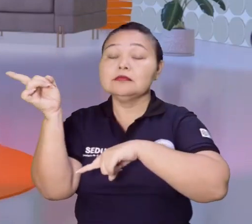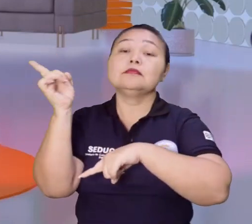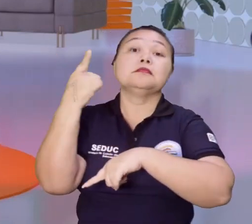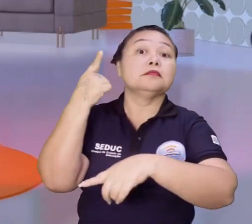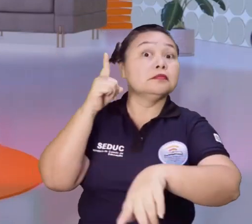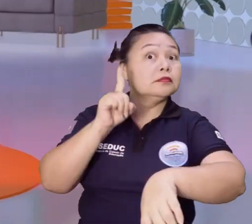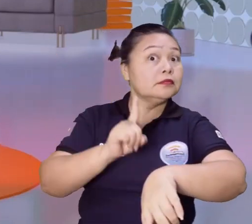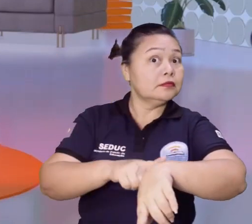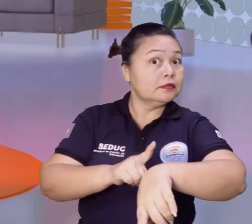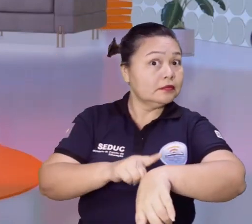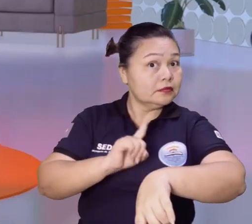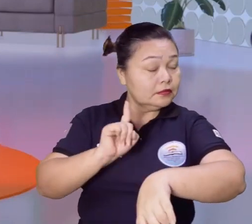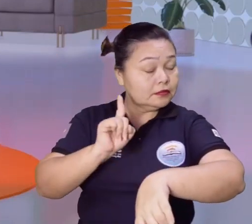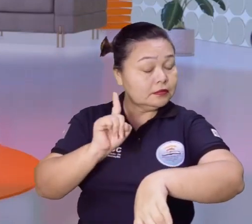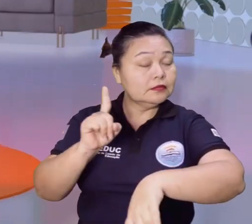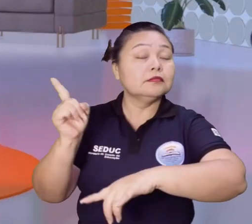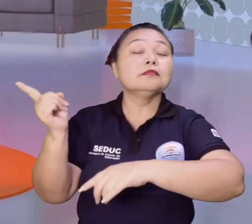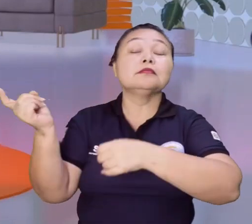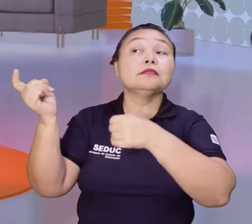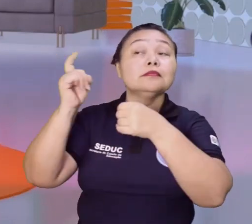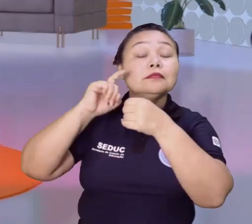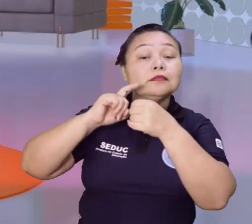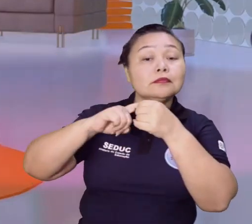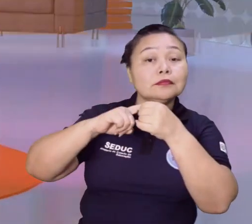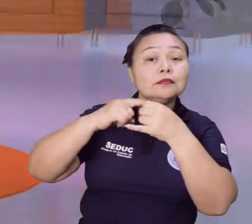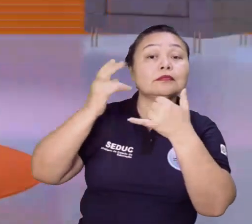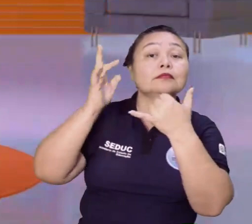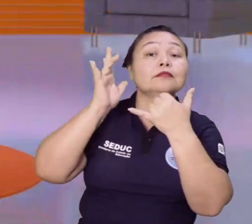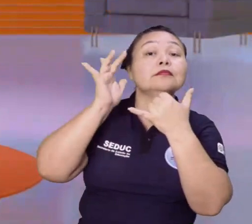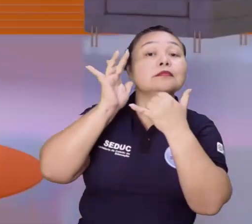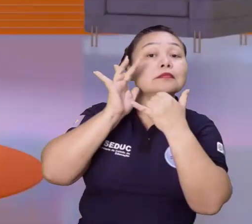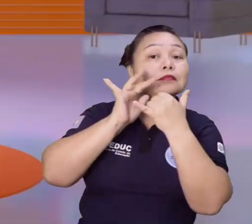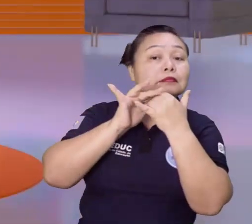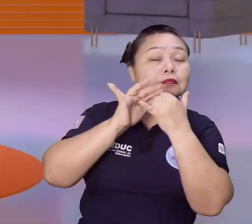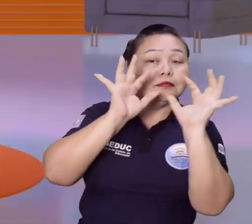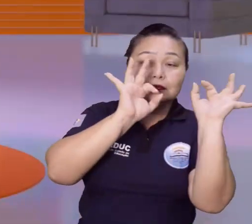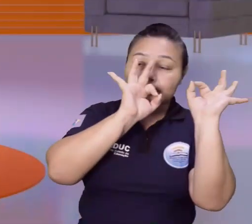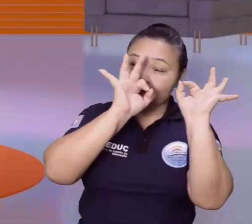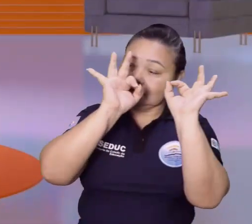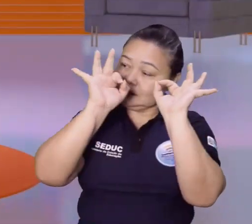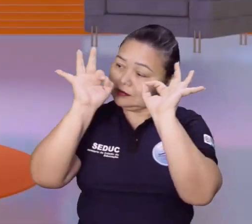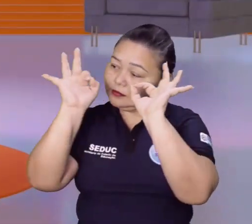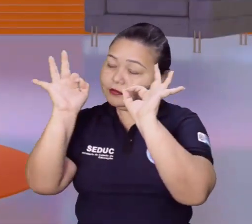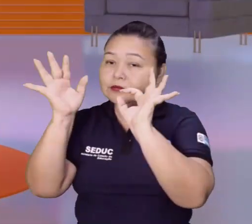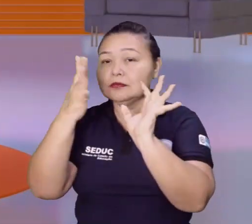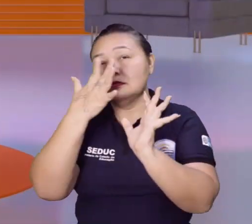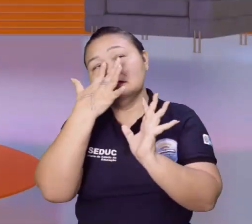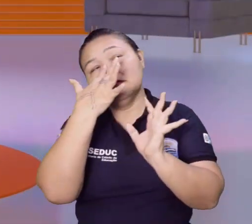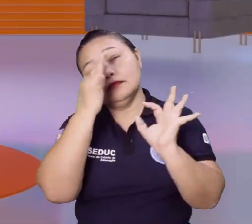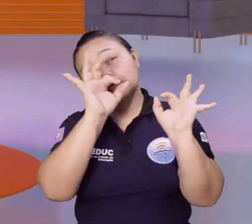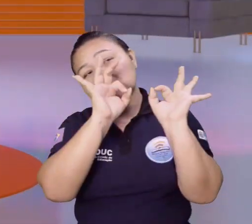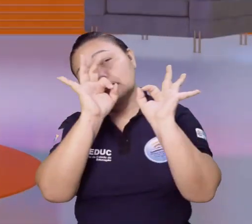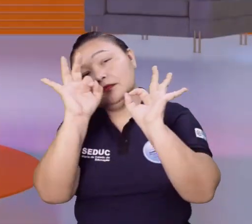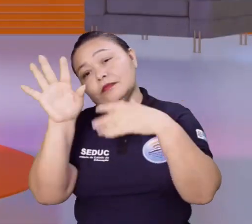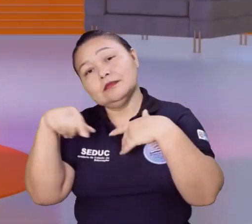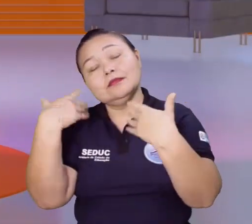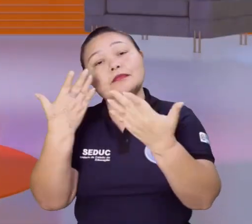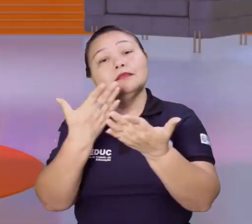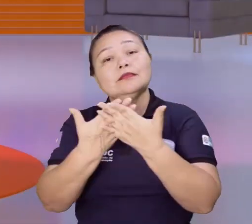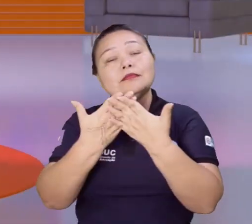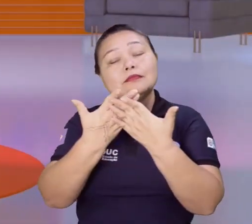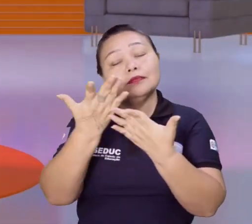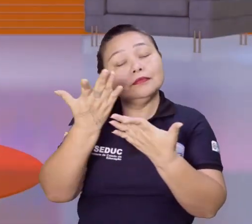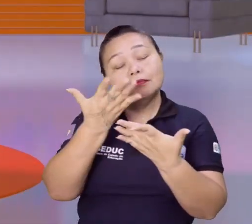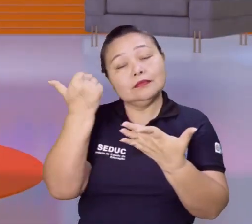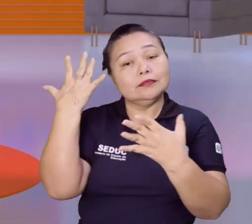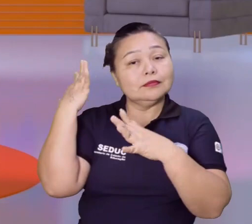lá no nosso canal da mediação, estude e assista as nossas aulas. Agora, vem aqui para a revisão